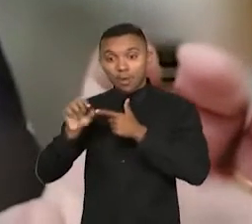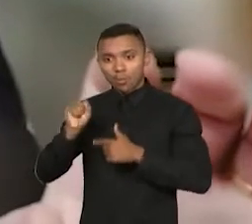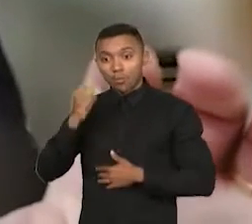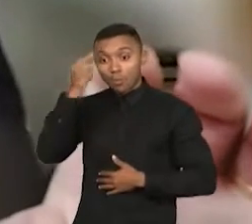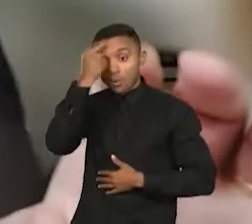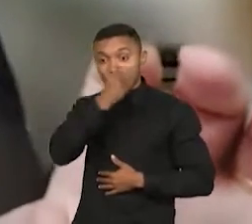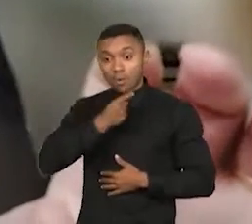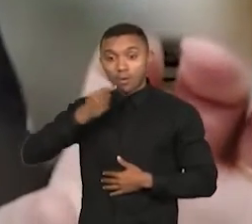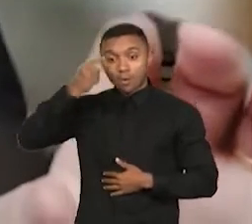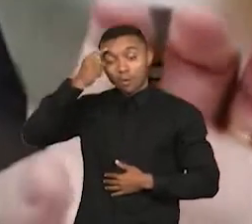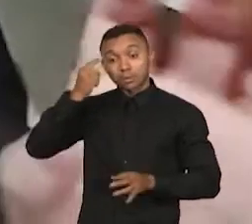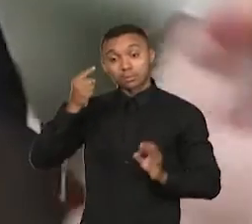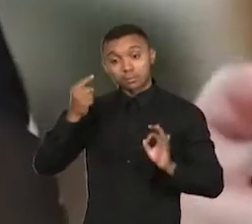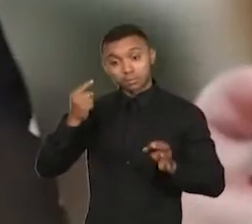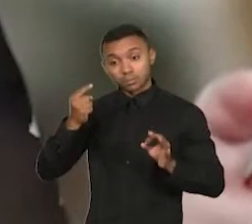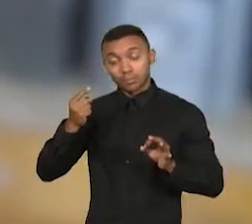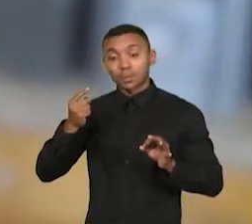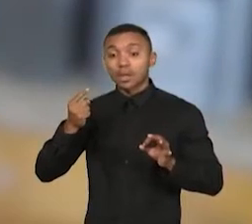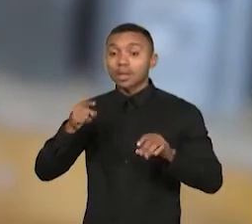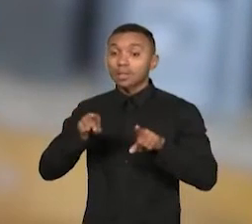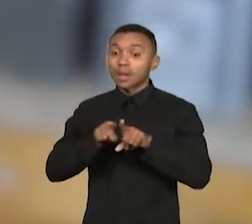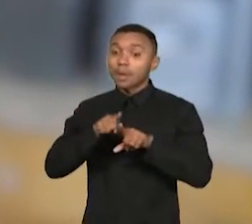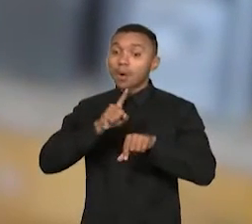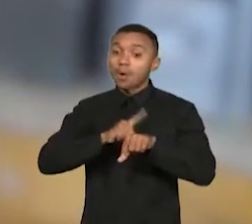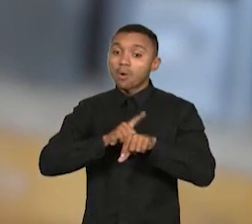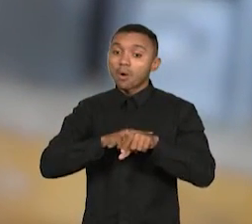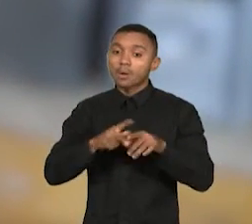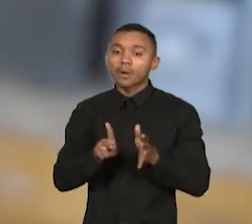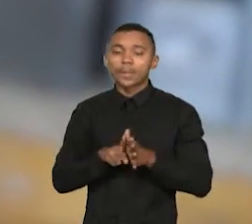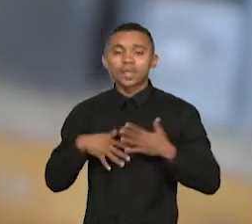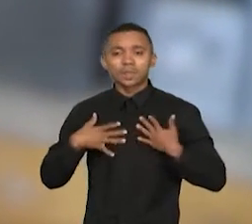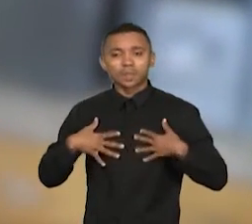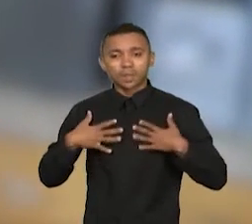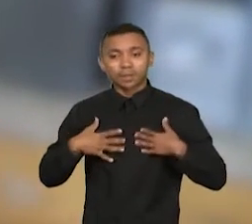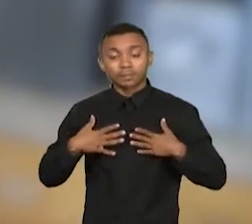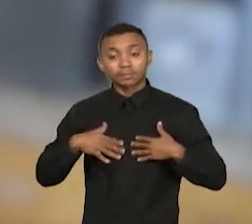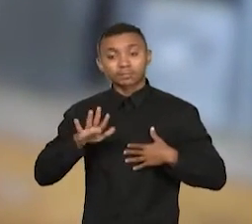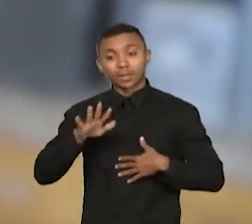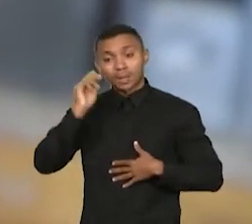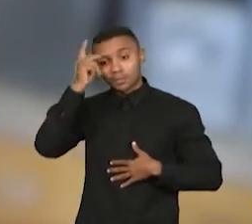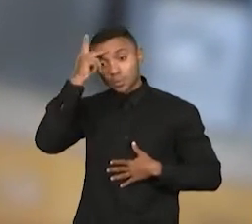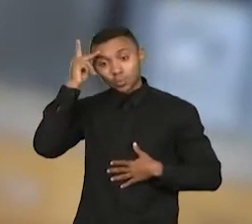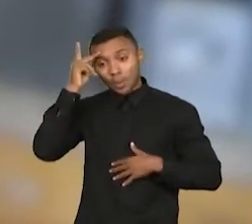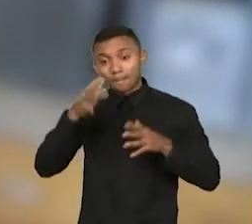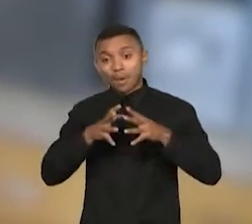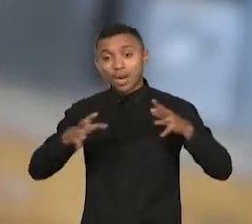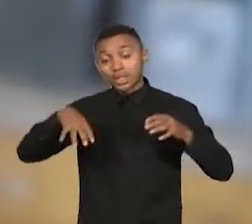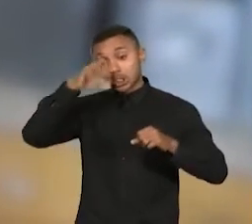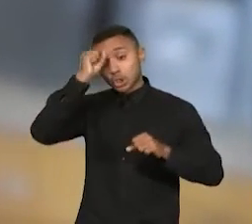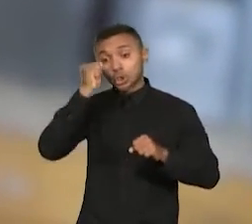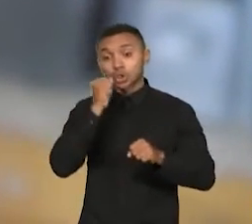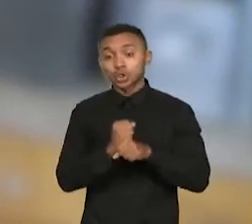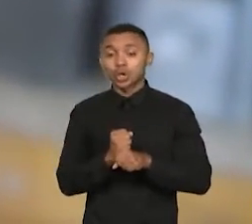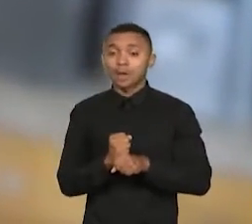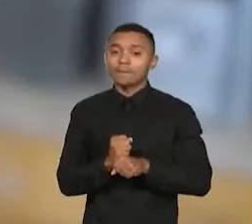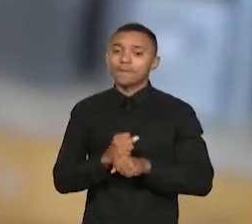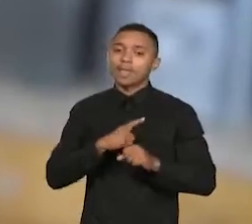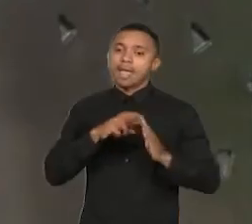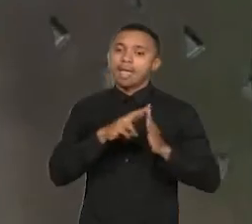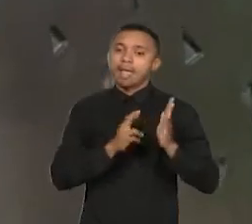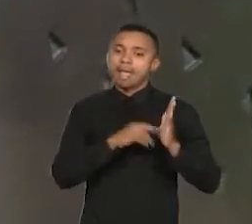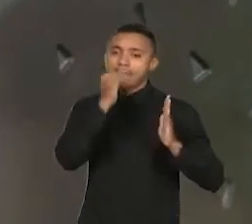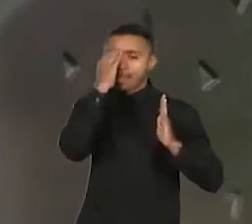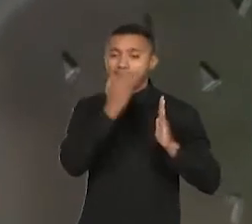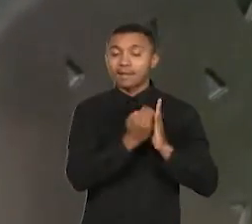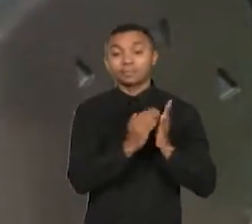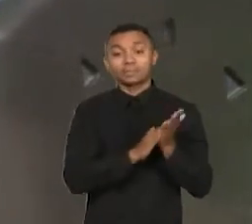observado o intervalo. O problema é que nem todos os empregadores domésticos cumprem as obrigações.